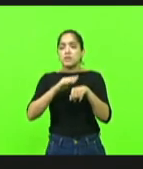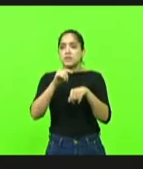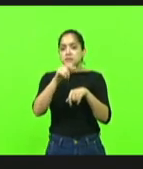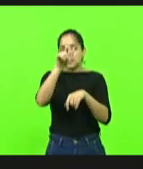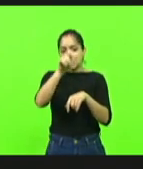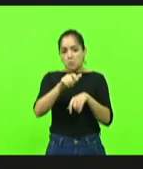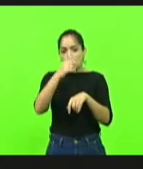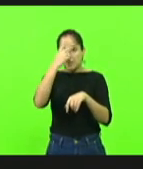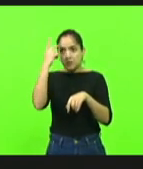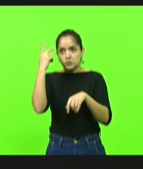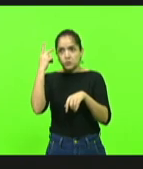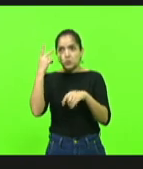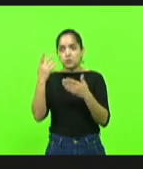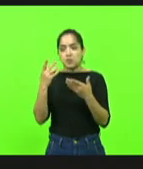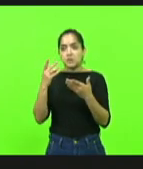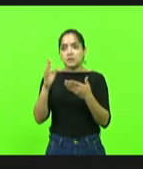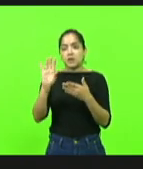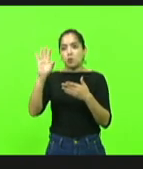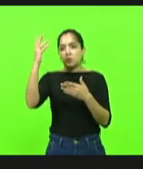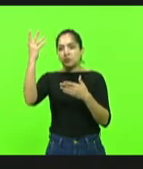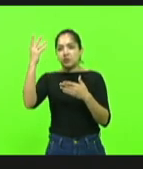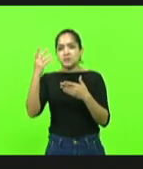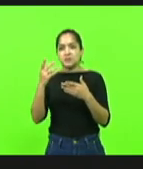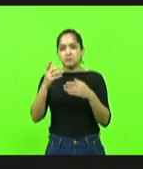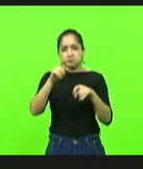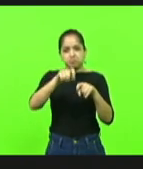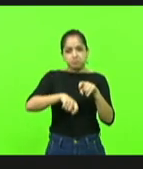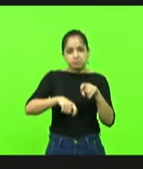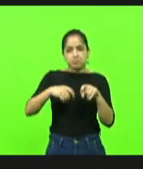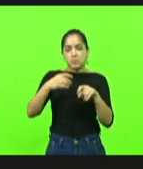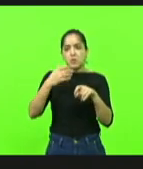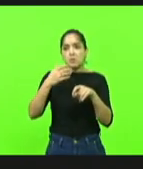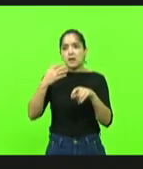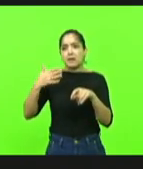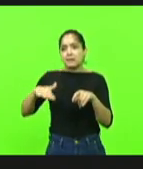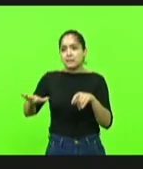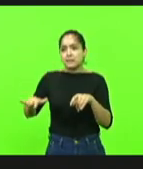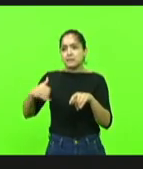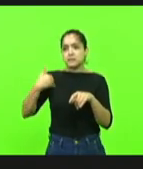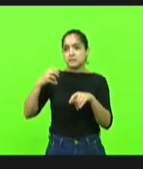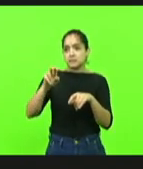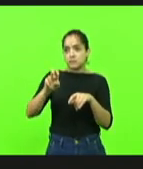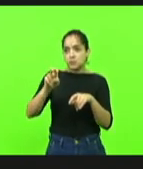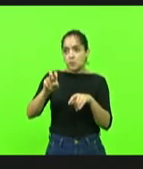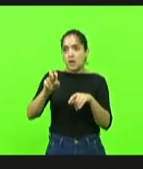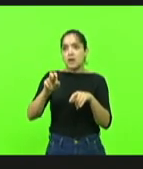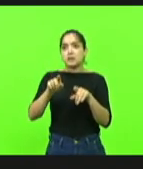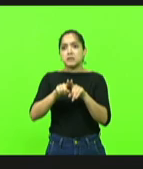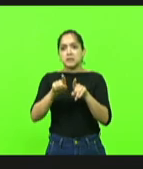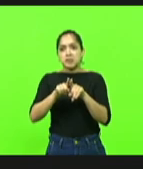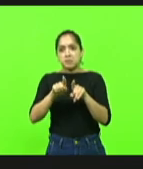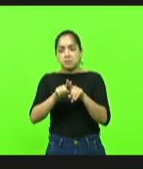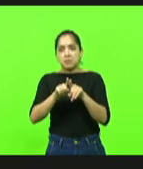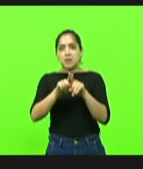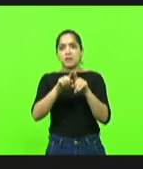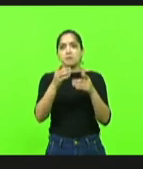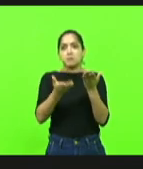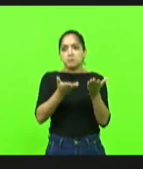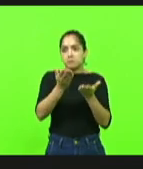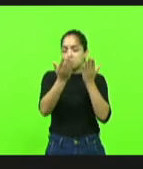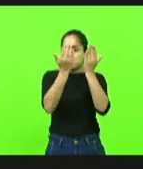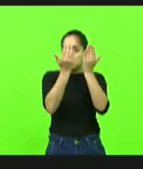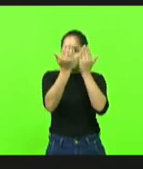um cara, por exemplo, teve um caso de um cara que violentou uma menina de 5, 6 anos, ele tinha que ter um tratamento psicológico, ele também foi violentado, ele também era uma vítima,